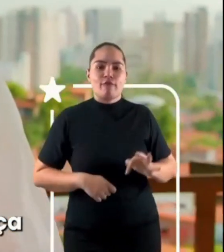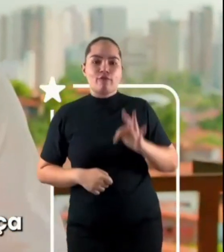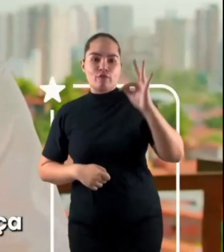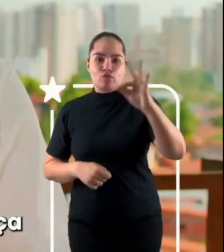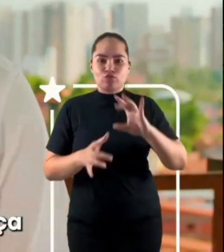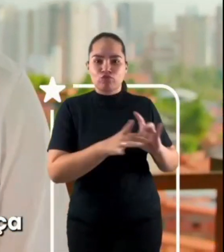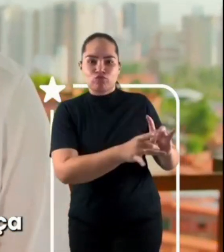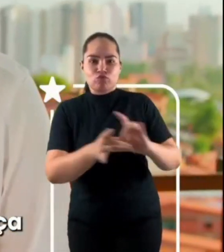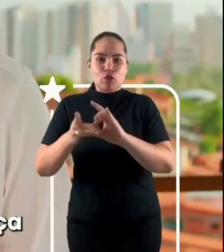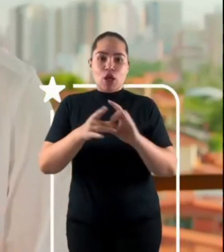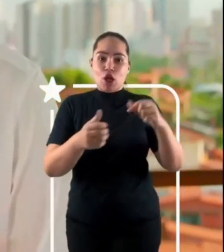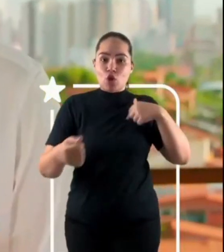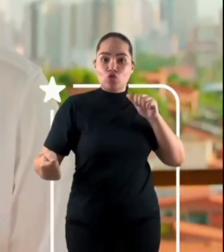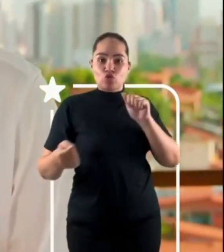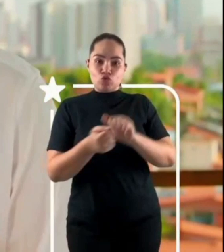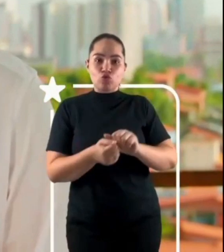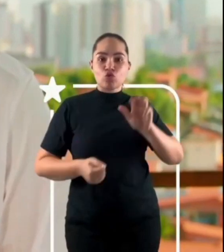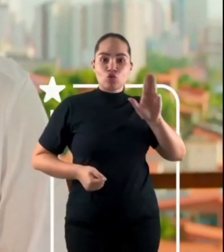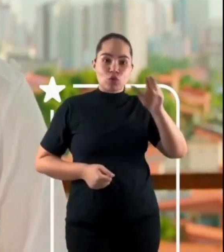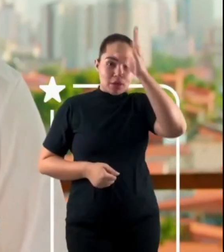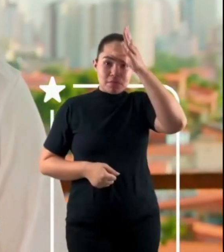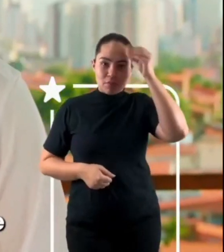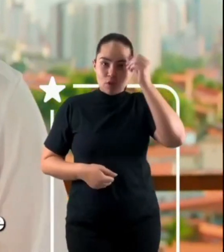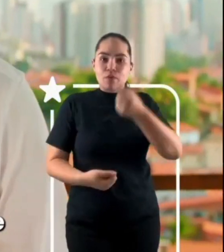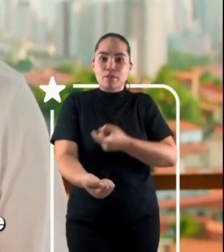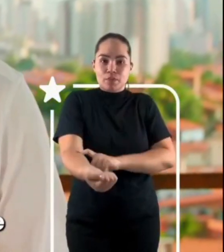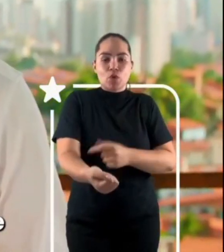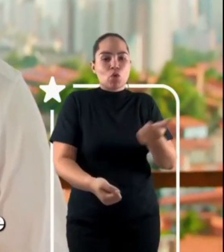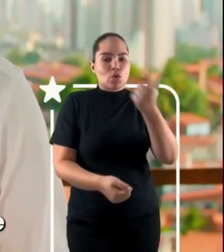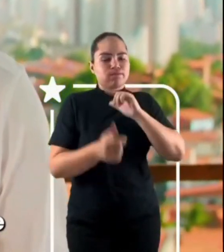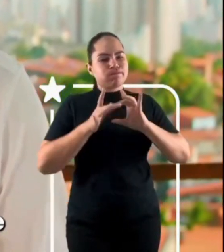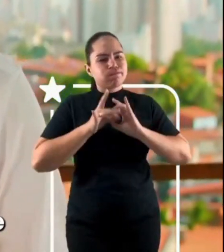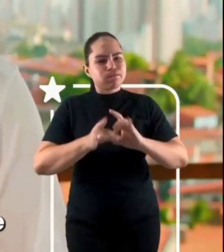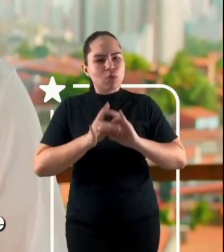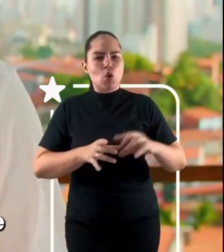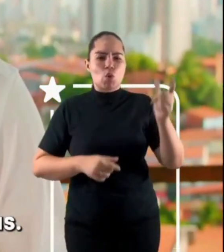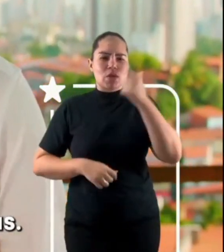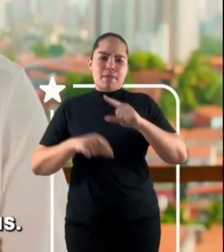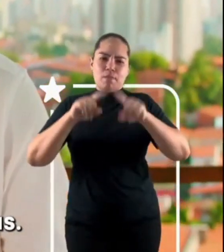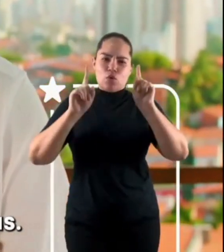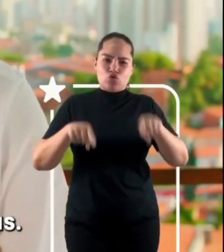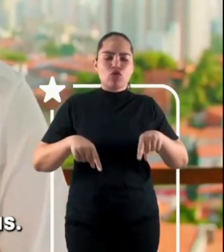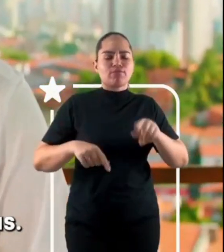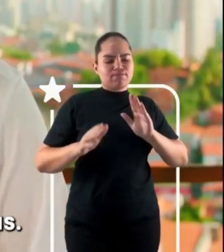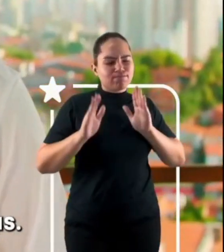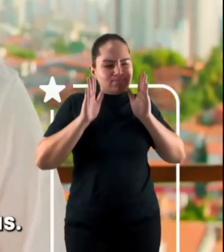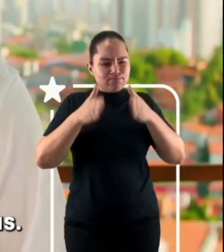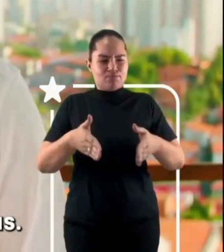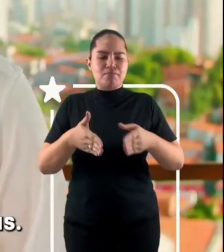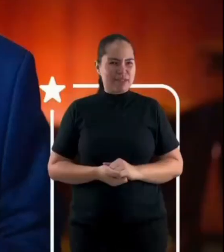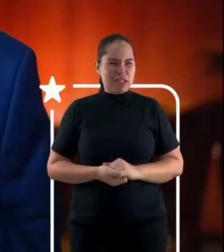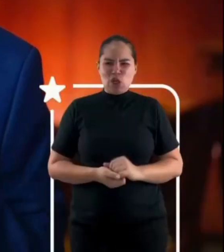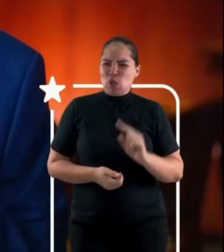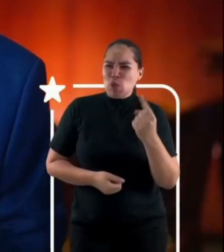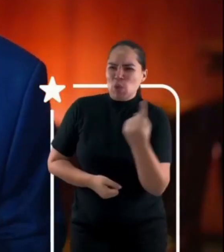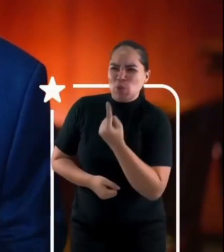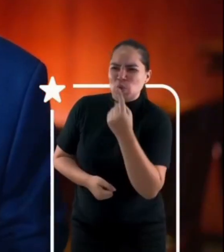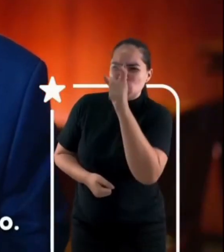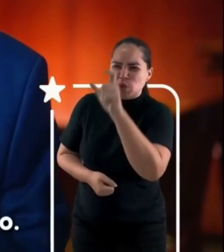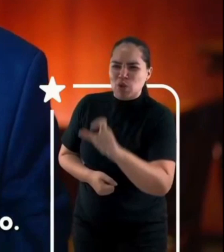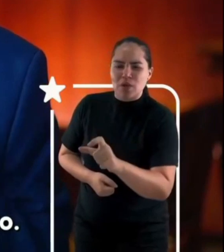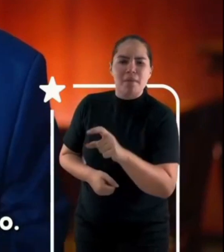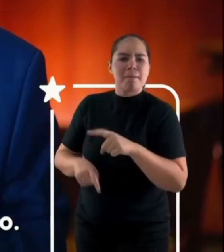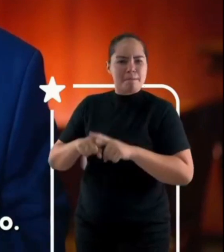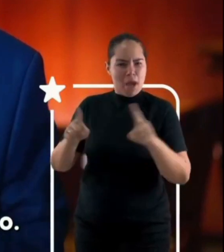Elmano formamos uma grande aliança em torno de um só projeto. Lutar contra a desigualdade e melhorar a vida das pessoas. A gente